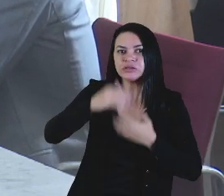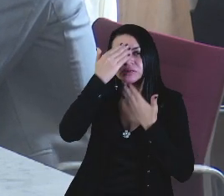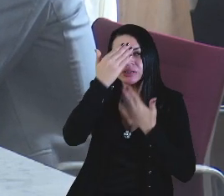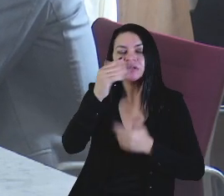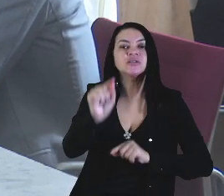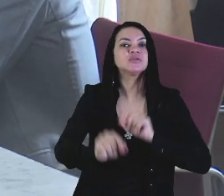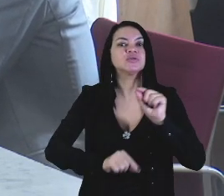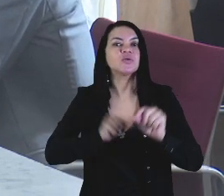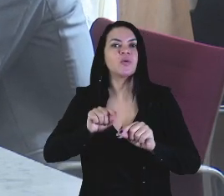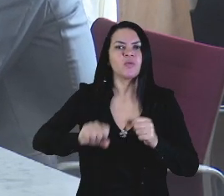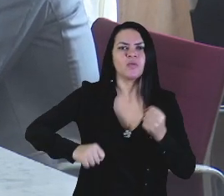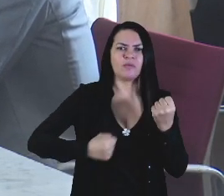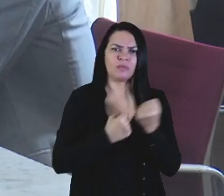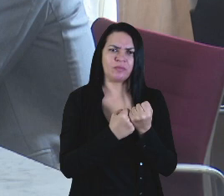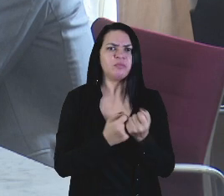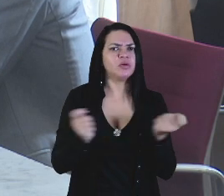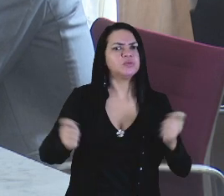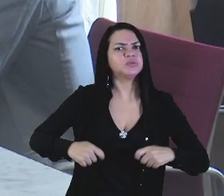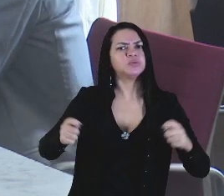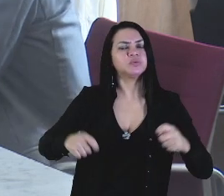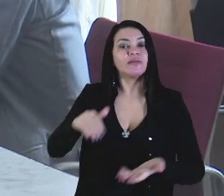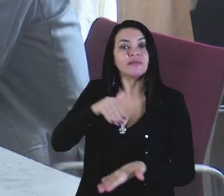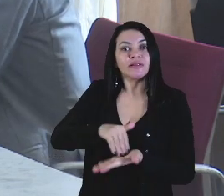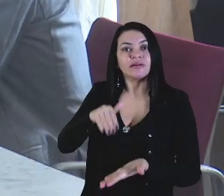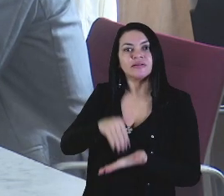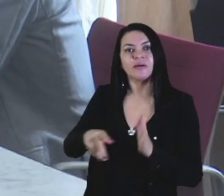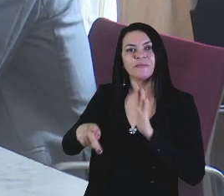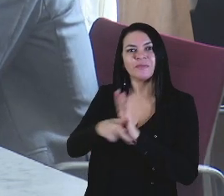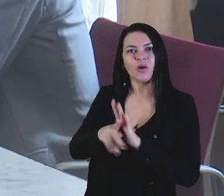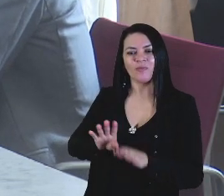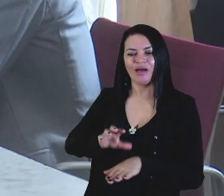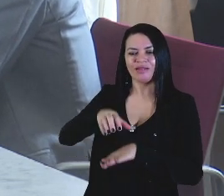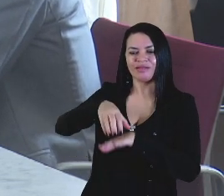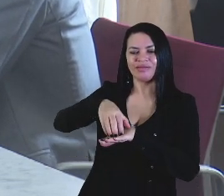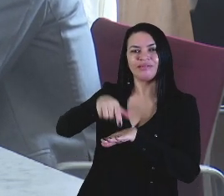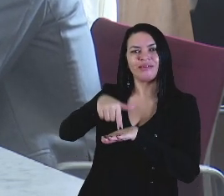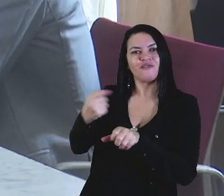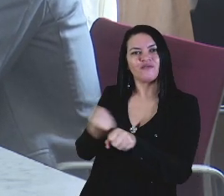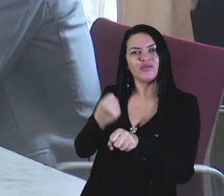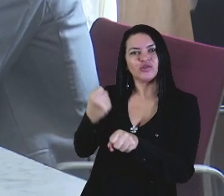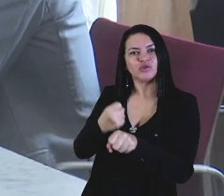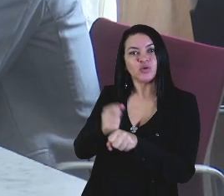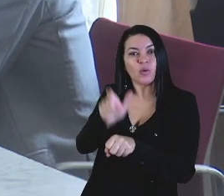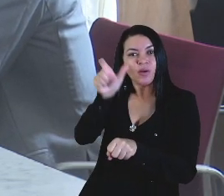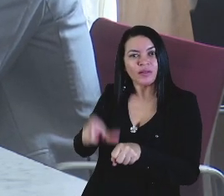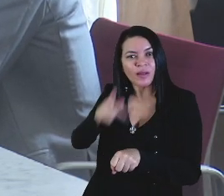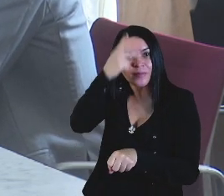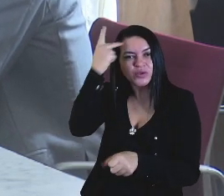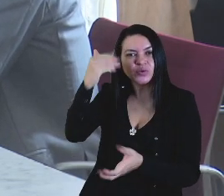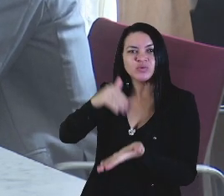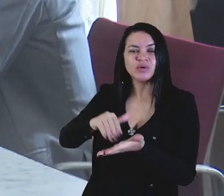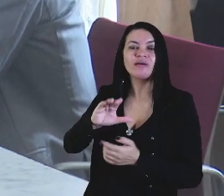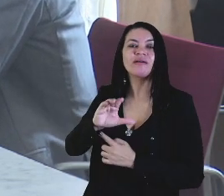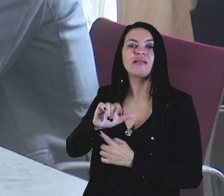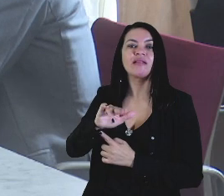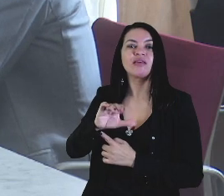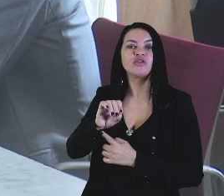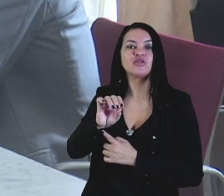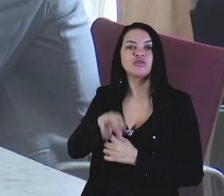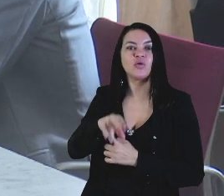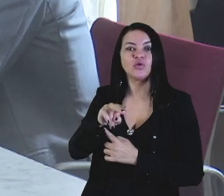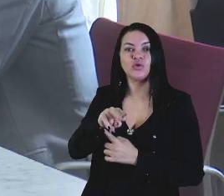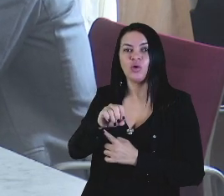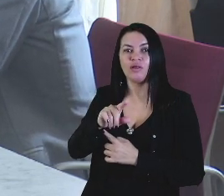o apoio incondicional da Secretaria de Infraestrutura, na pessoa do senhor secretário, Cleiton Oleto,